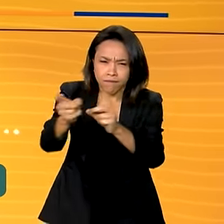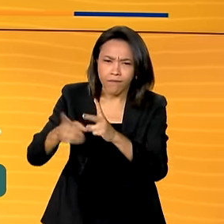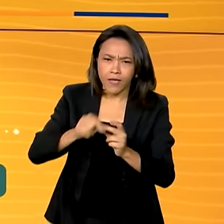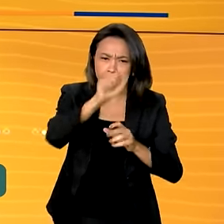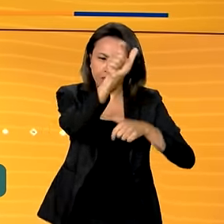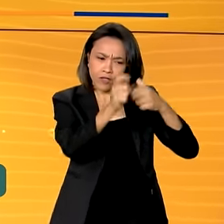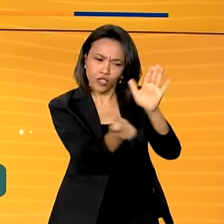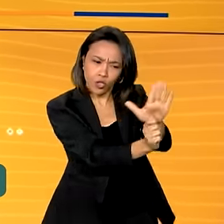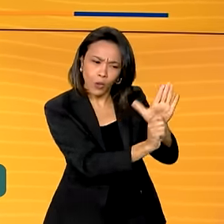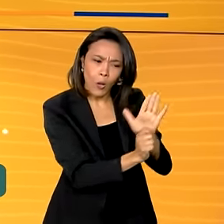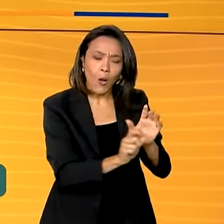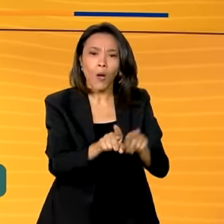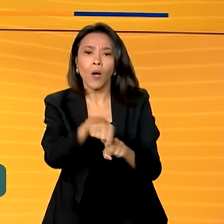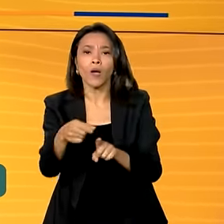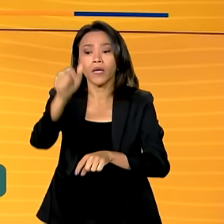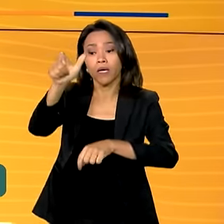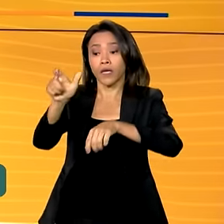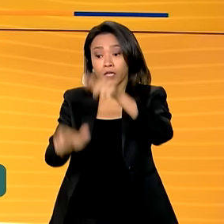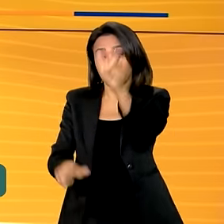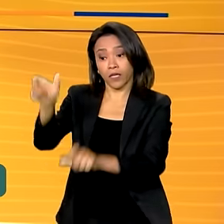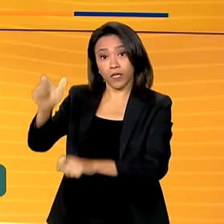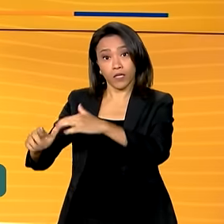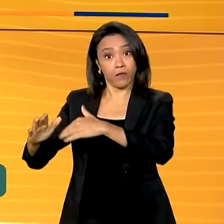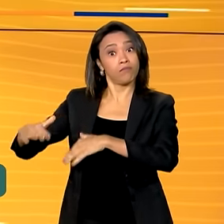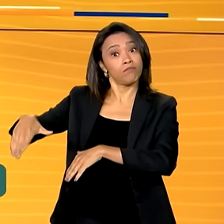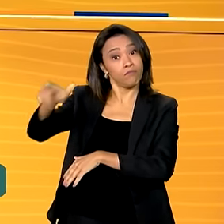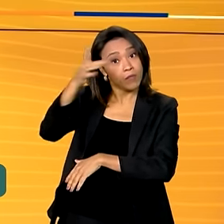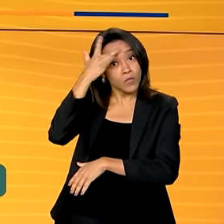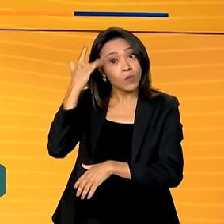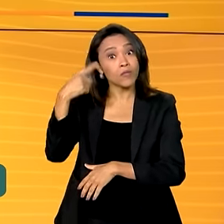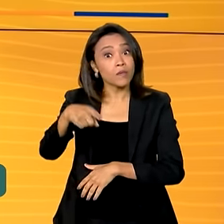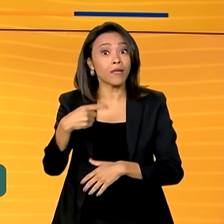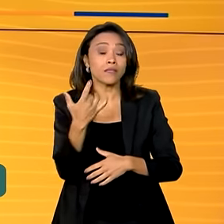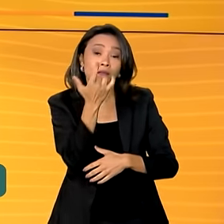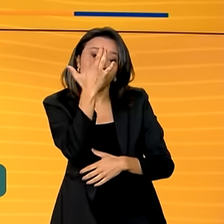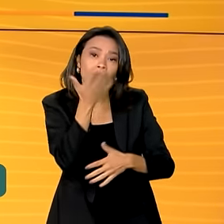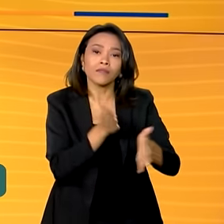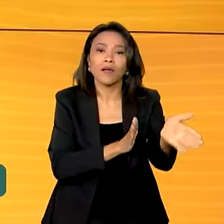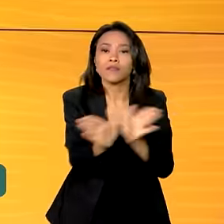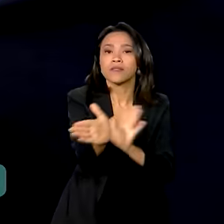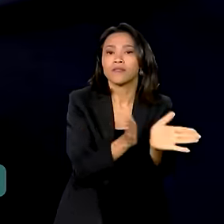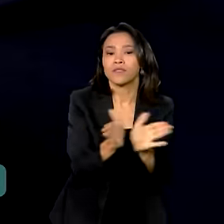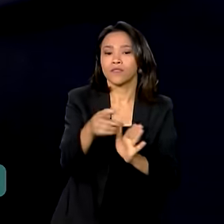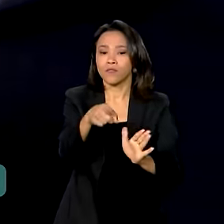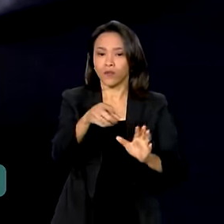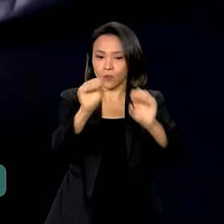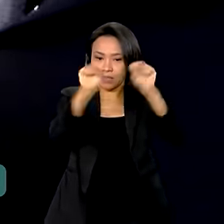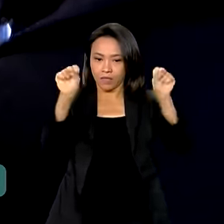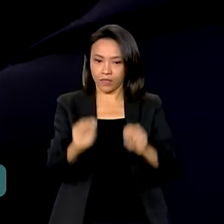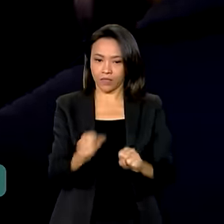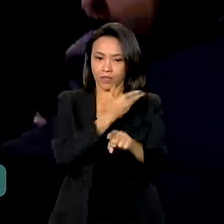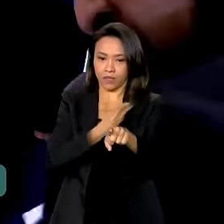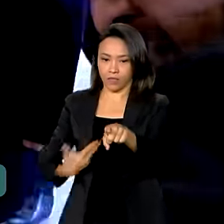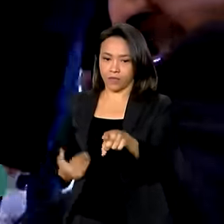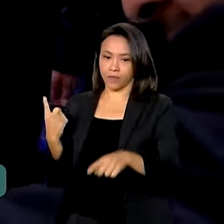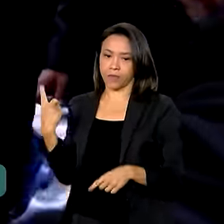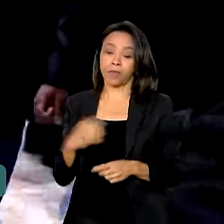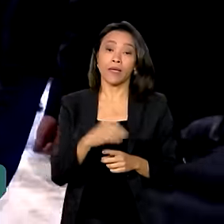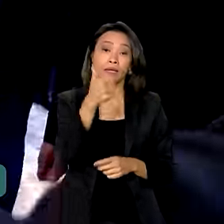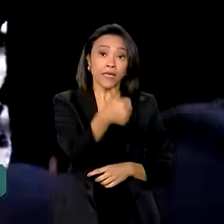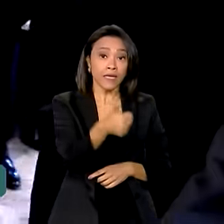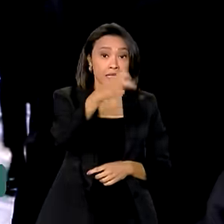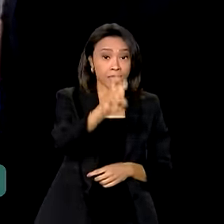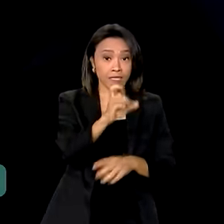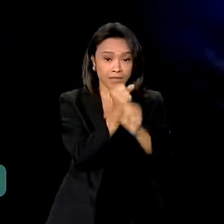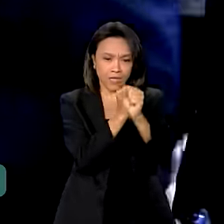migratória e tornar o sistema público de saúde do país mais acessível aos brasileiros. Após 15 anos